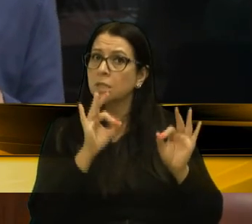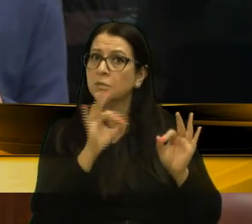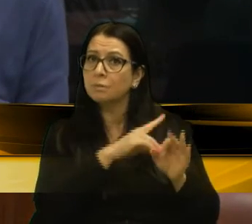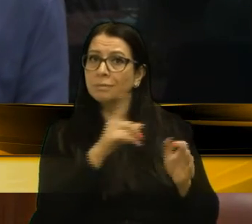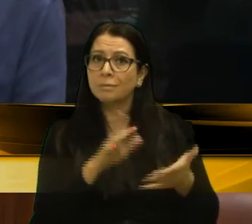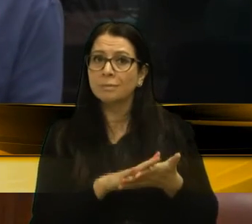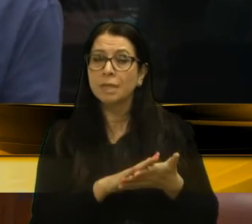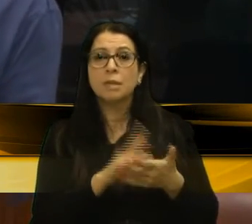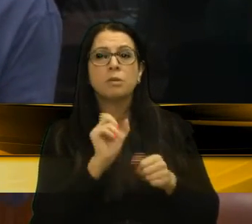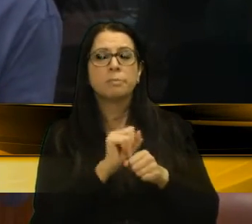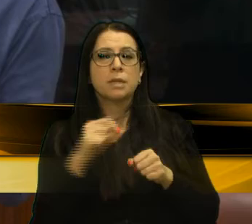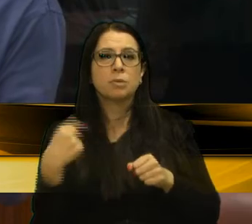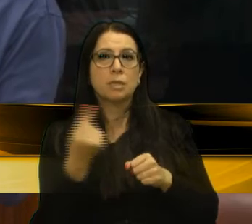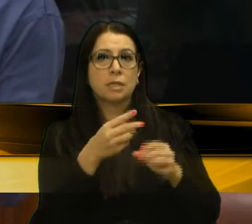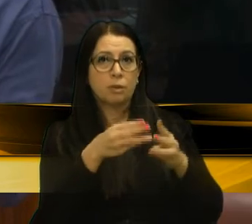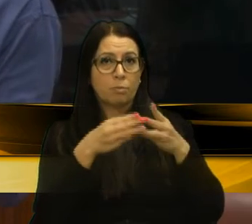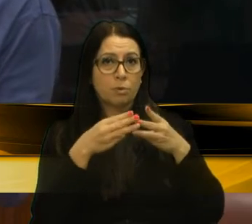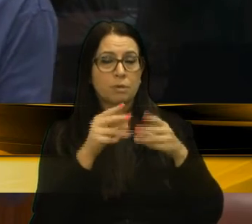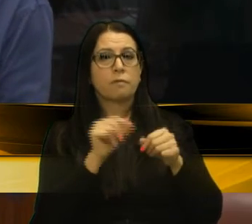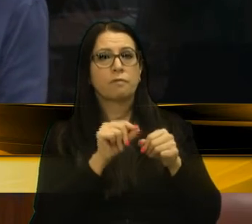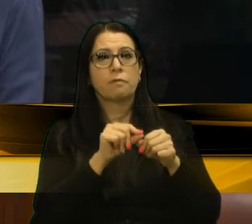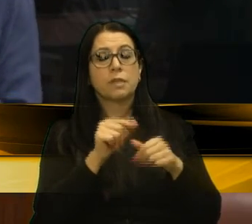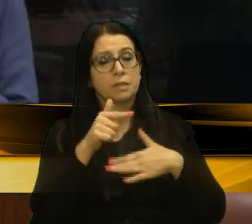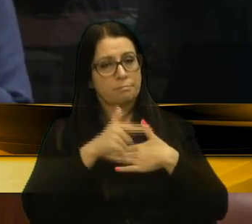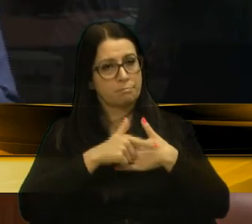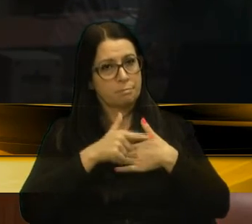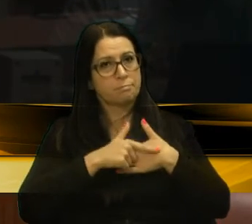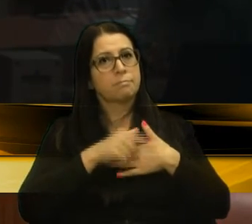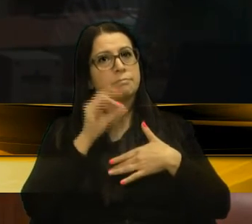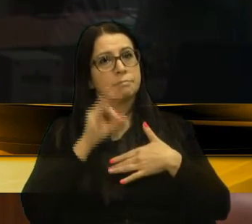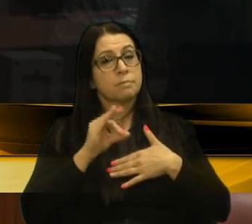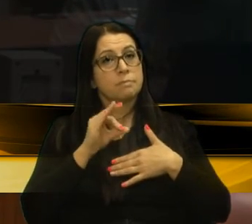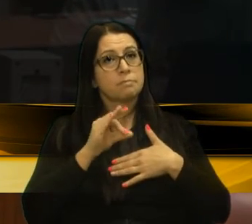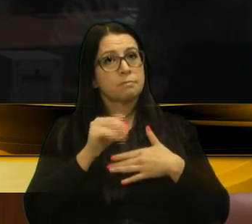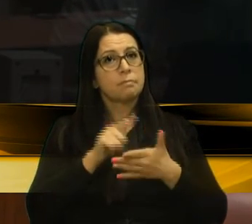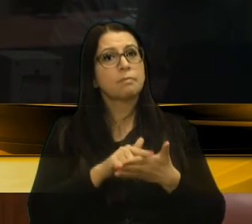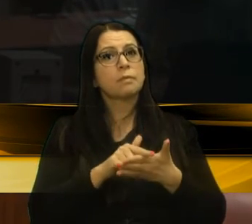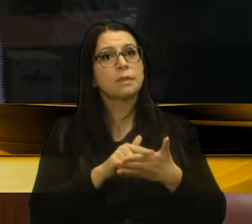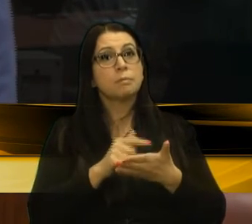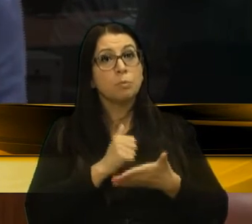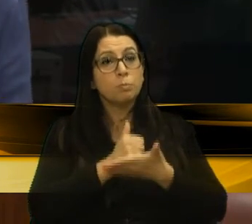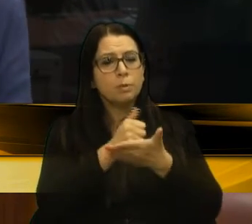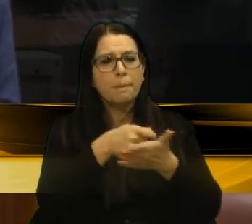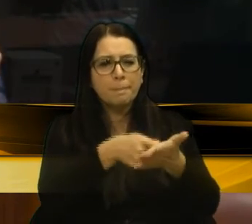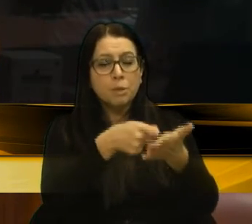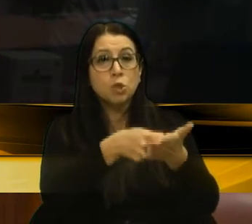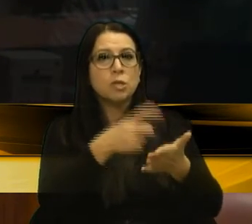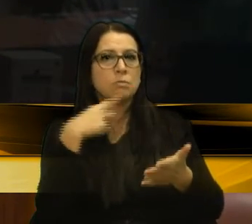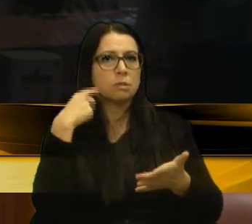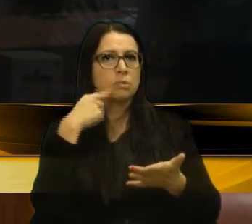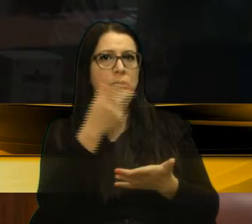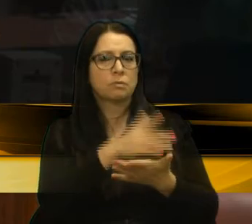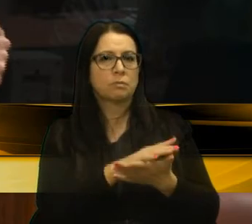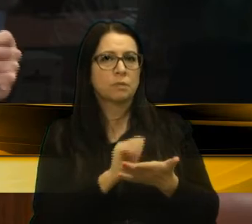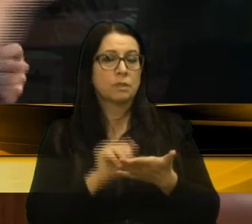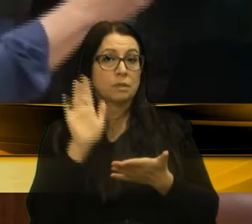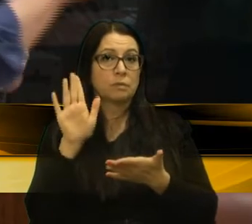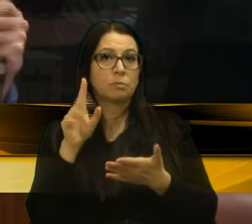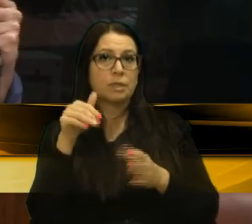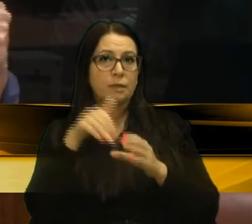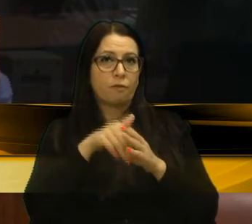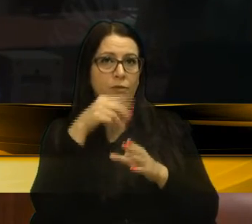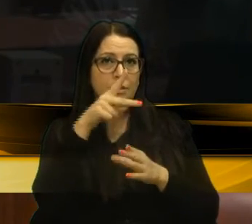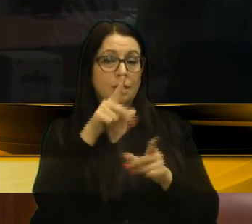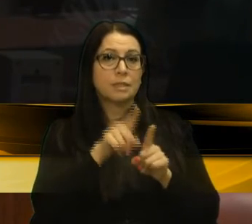Então, espero que essa moção cumpra esse papel e seja um instrumento para pressionar os nossos deputados, porque esse voto